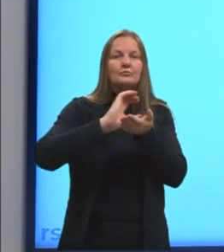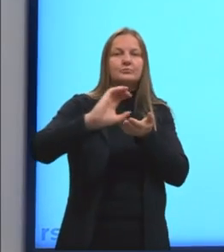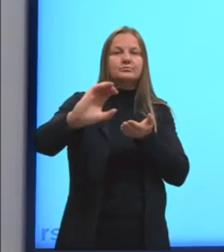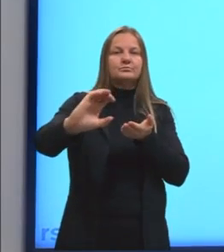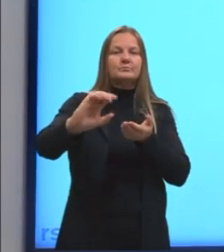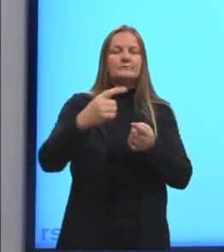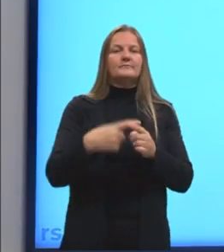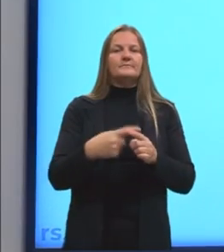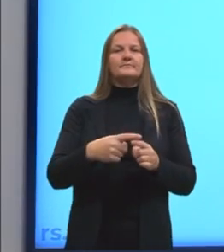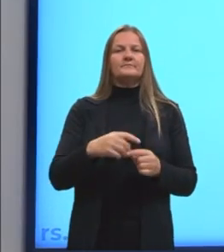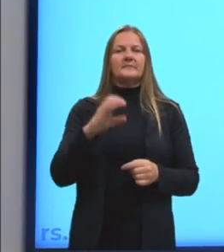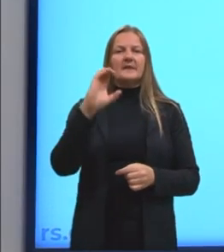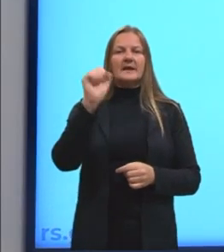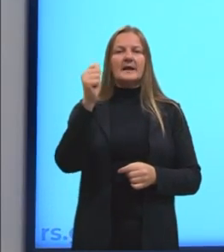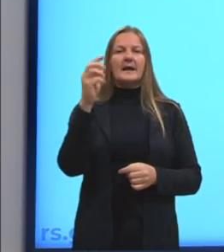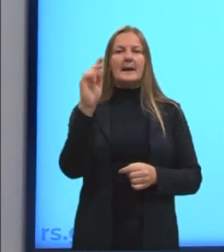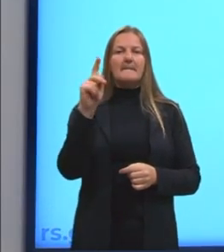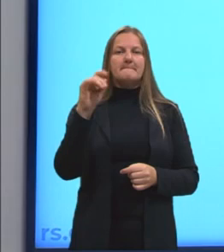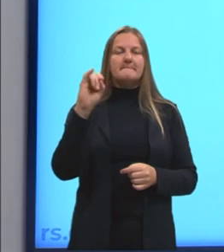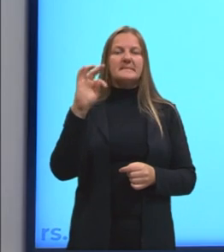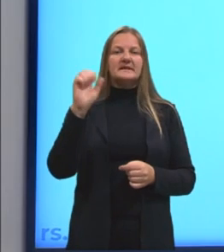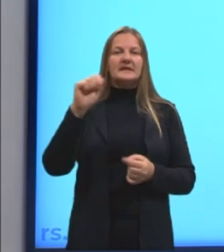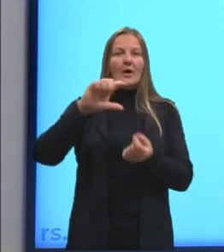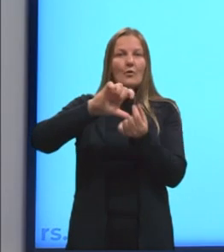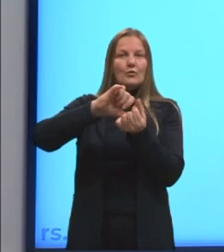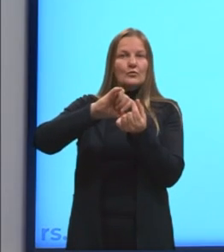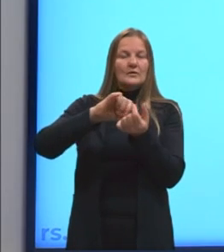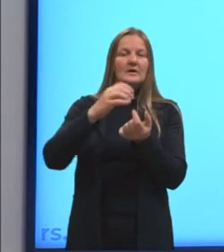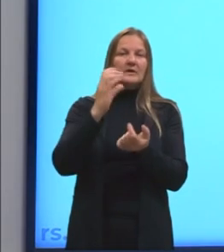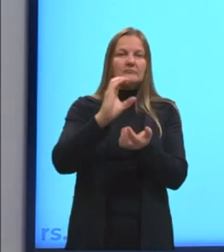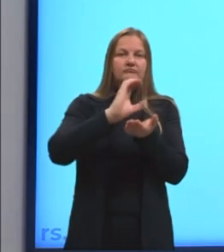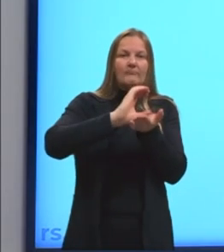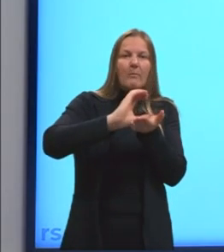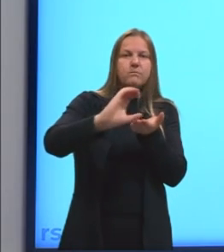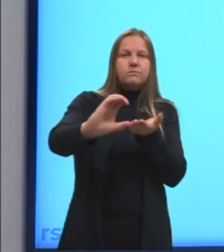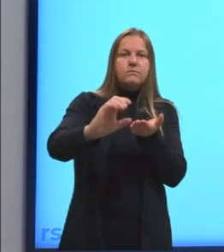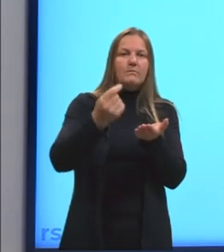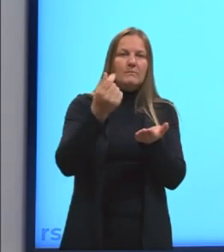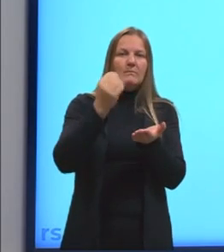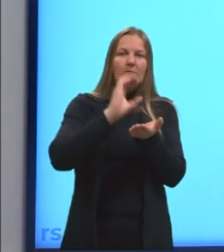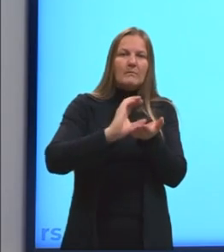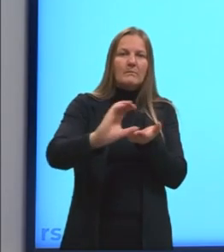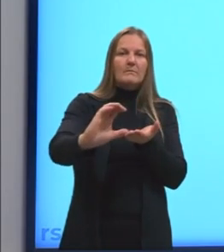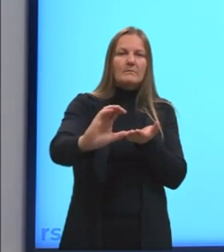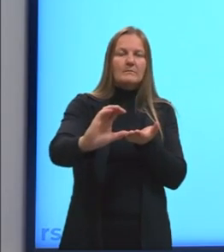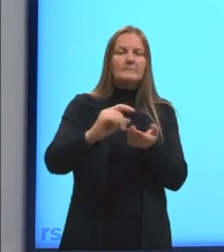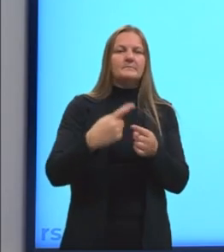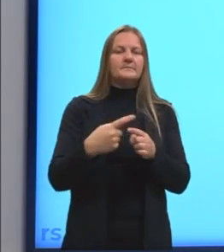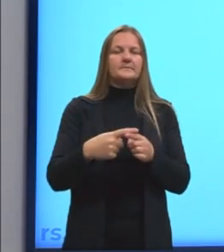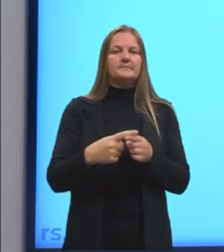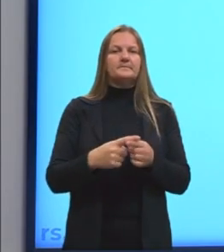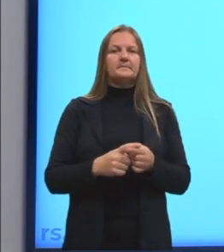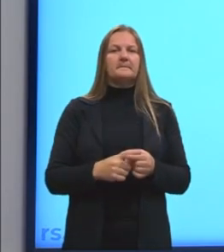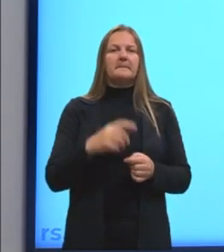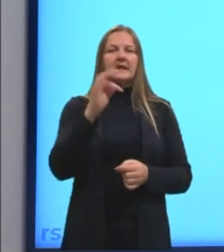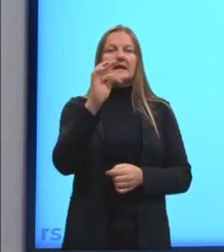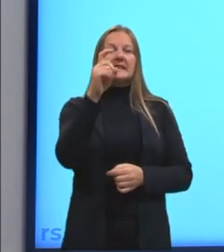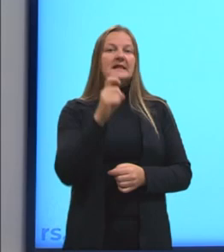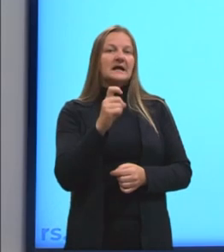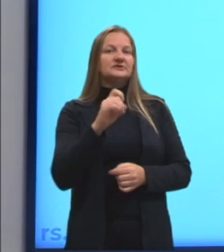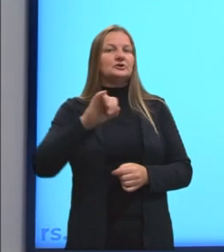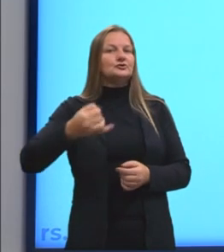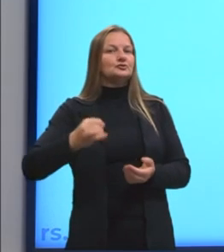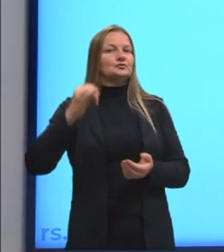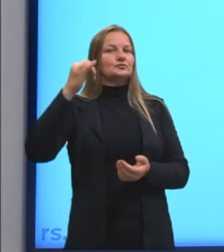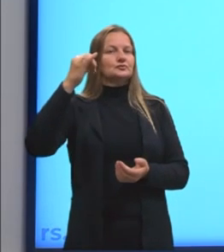ele é chamado de capital. Esse valor é aplicado, uma correção sobre ele, que é chamada taxa de juros